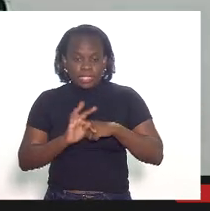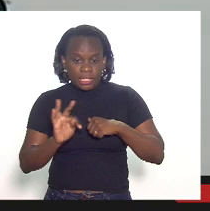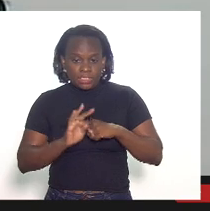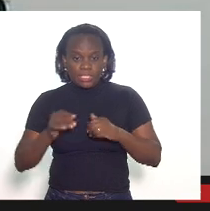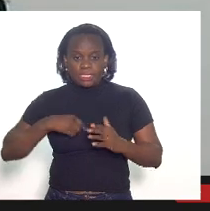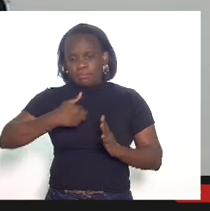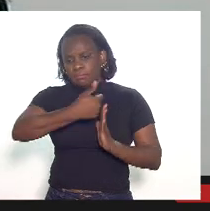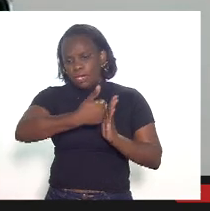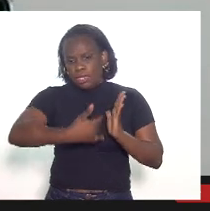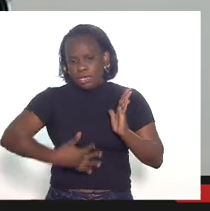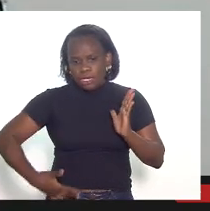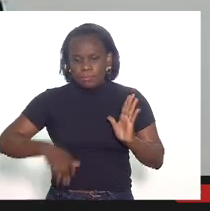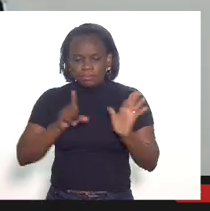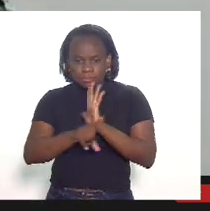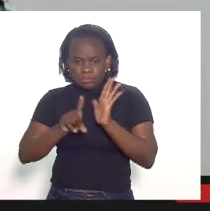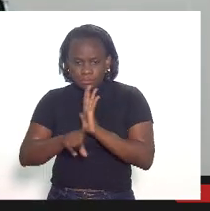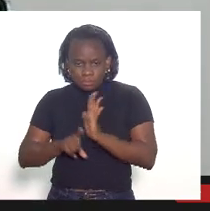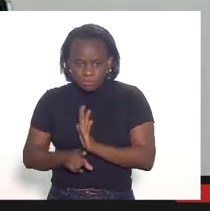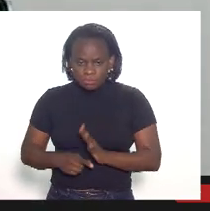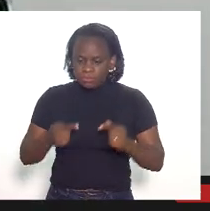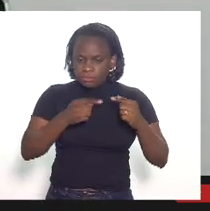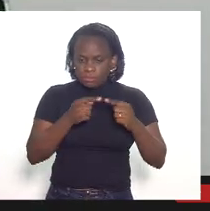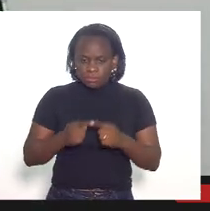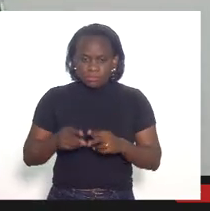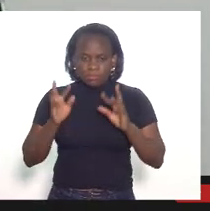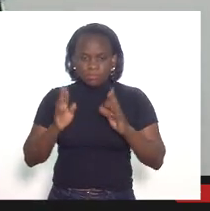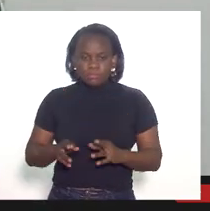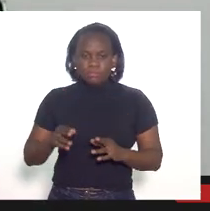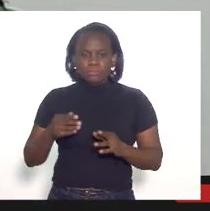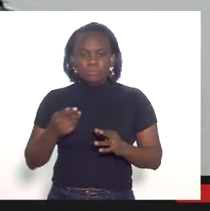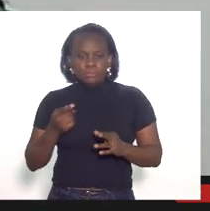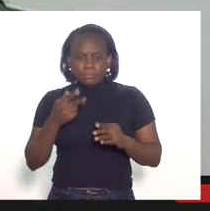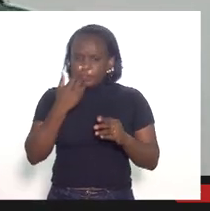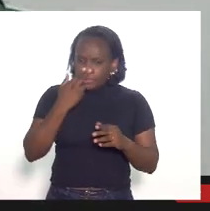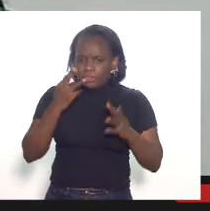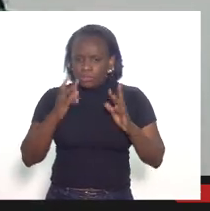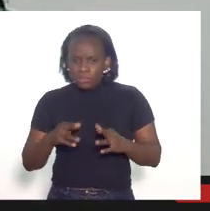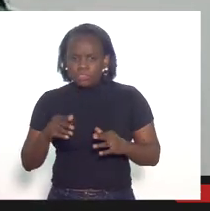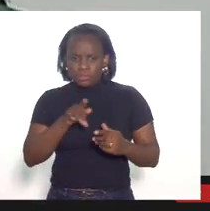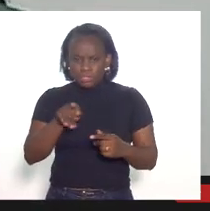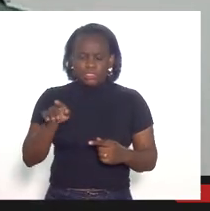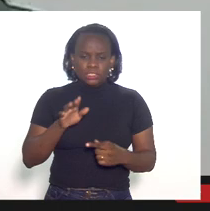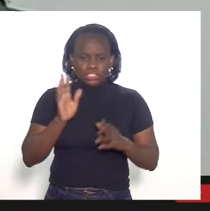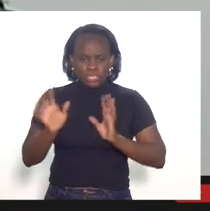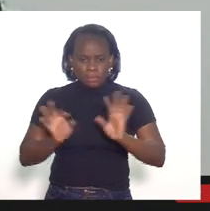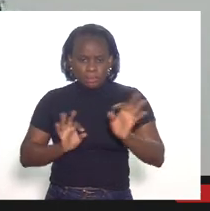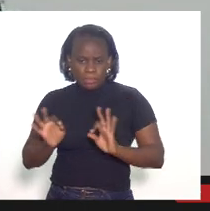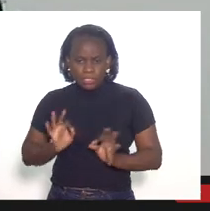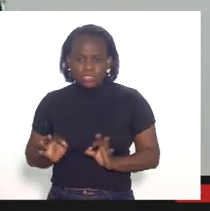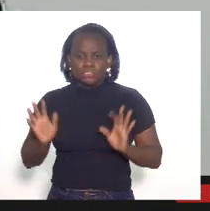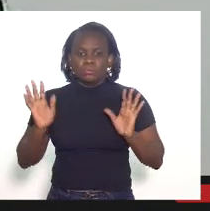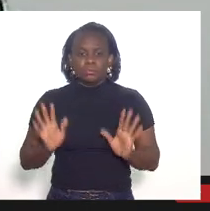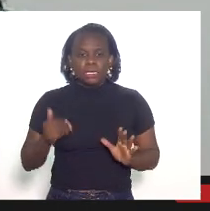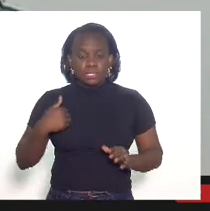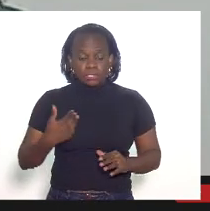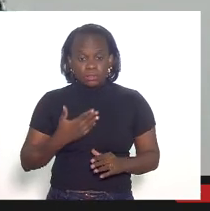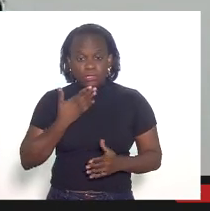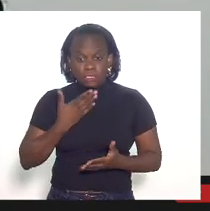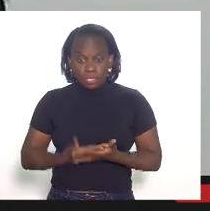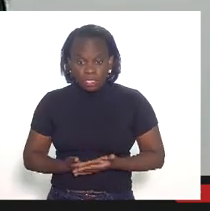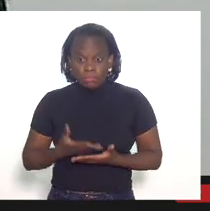rol de perguntas que vão na mesma linha talvez umas muito parecidas com o que vossa excelência já está preparando mas me surpreendeu